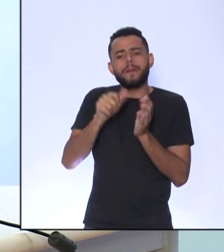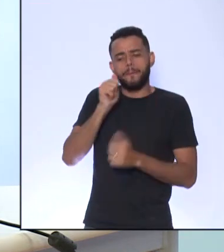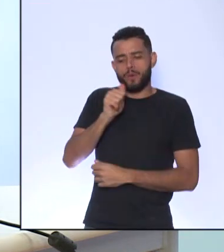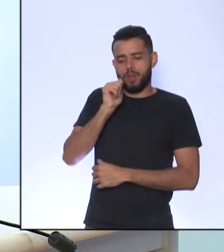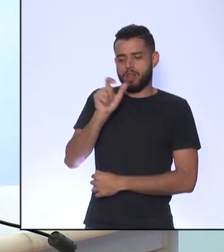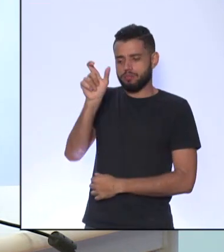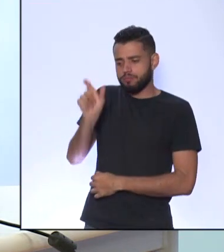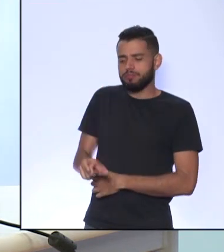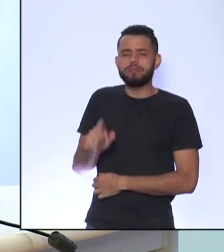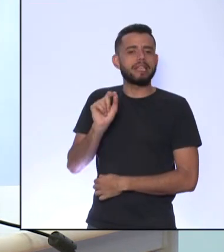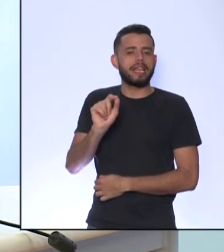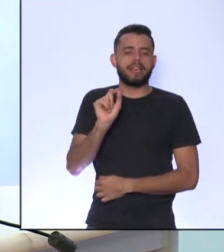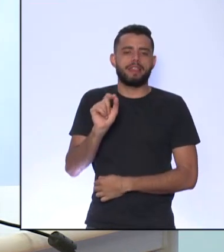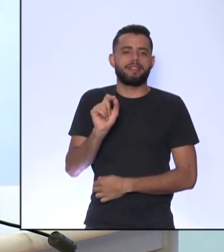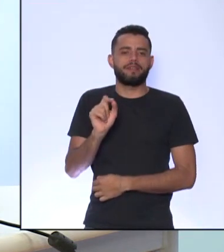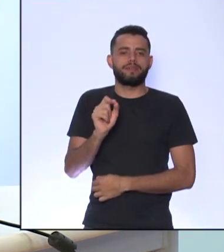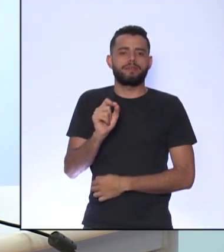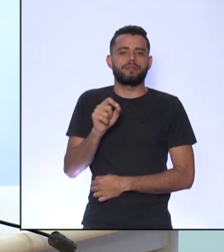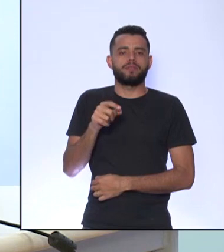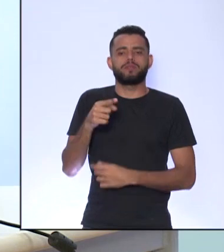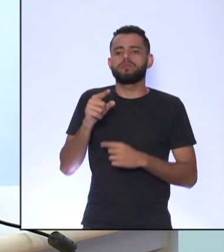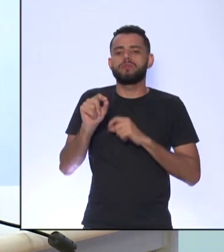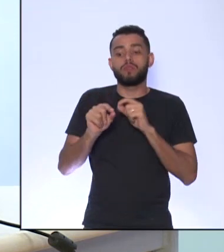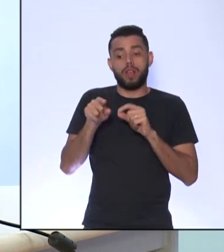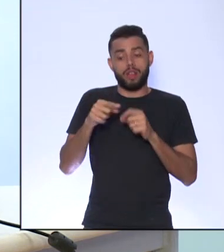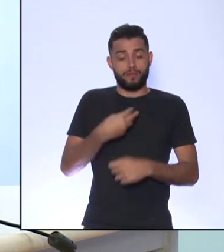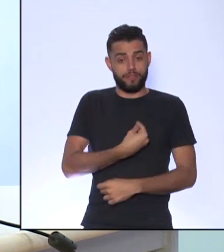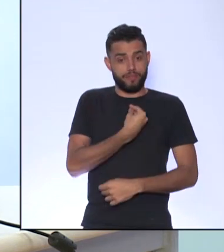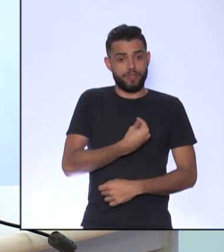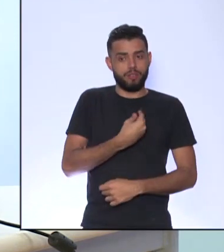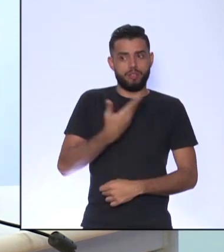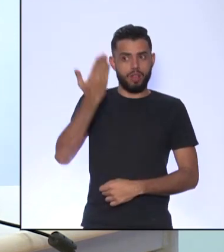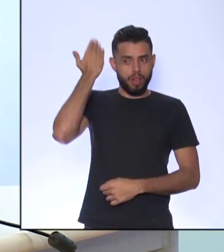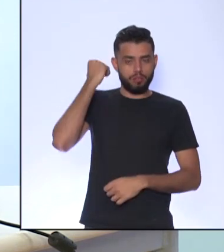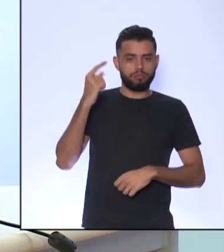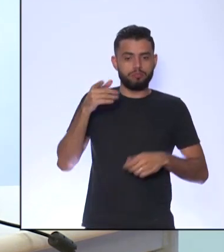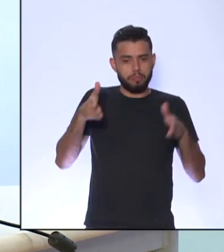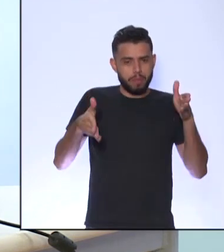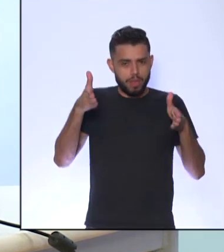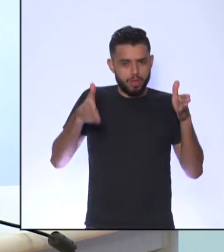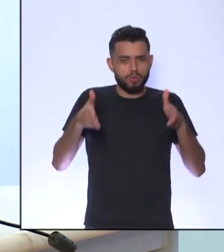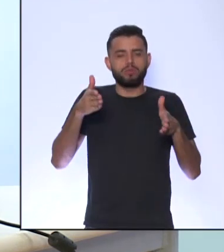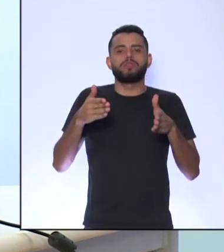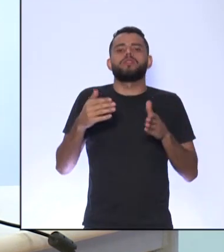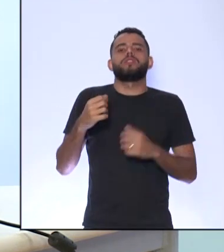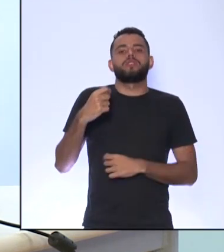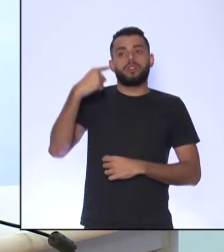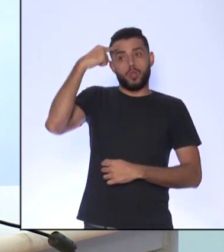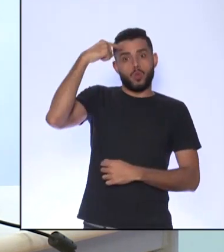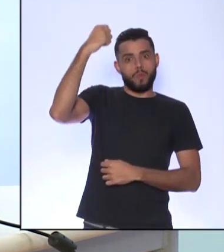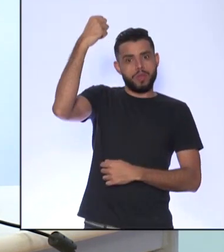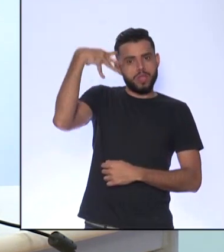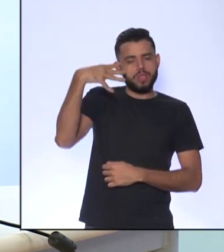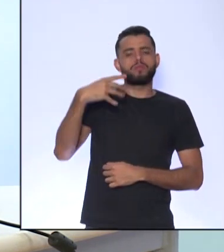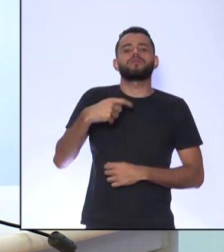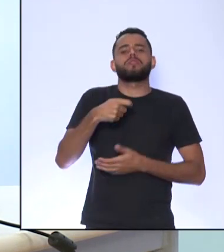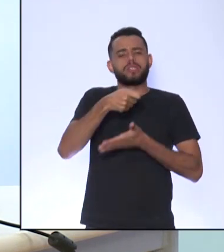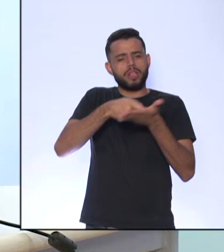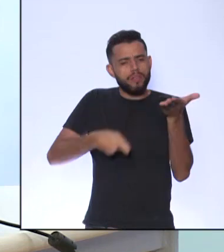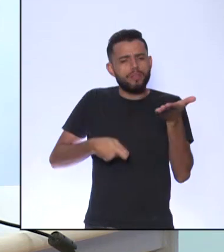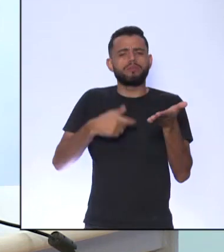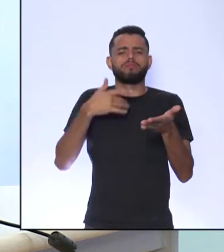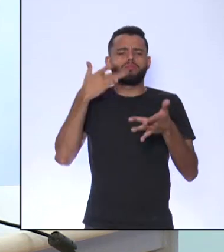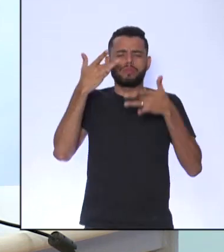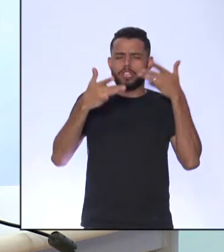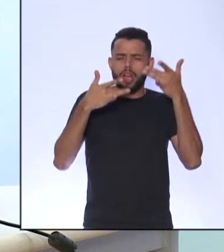história Ela viveu no período dos iluministas Viveu falando sobre iluminismo Escreveu peças de teatro Vocês vão